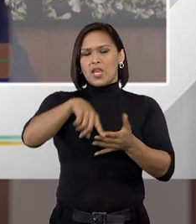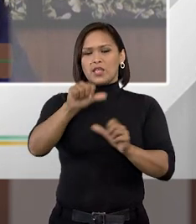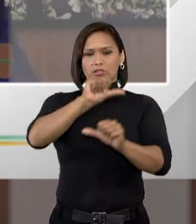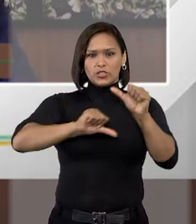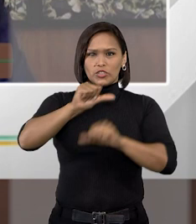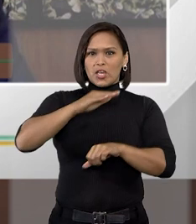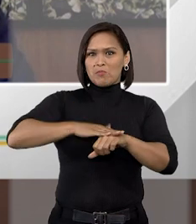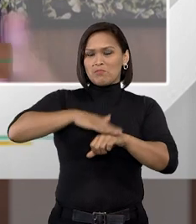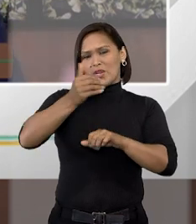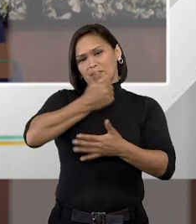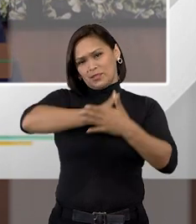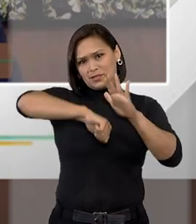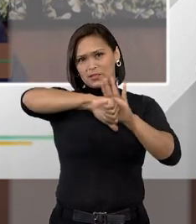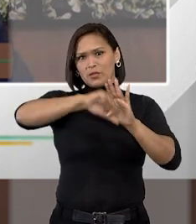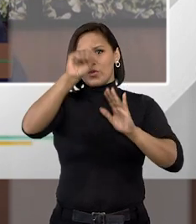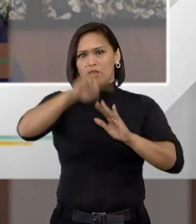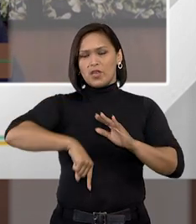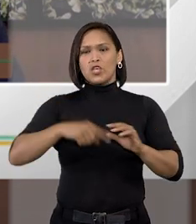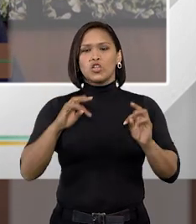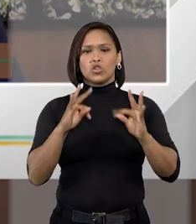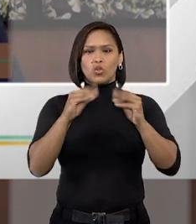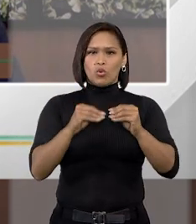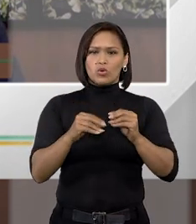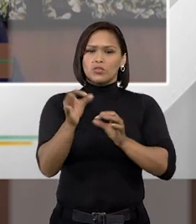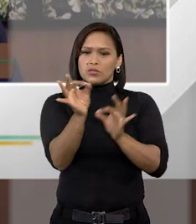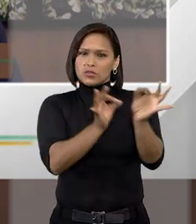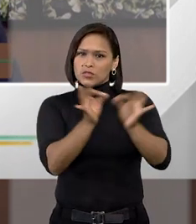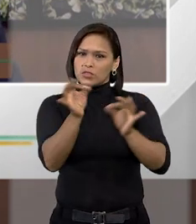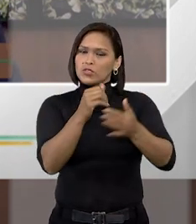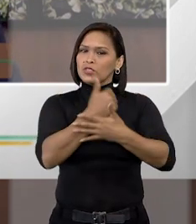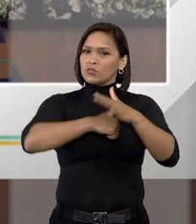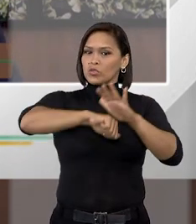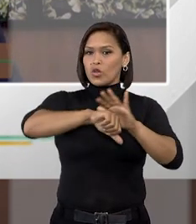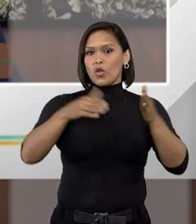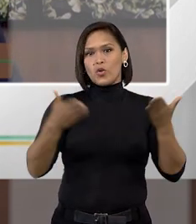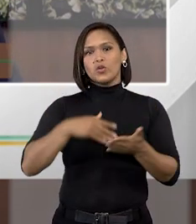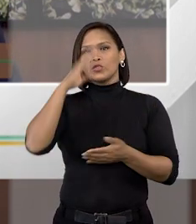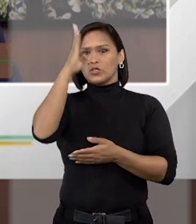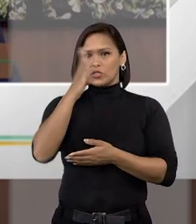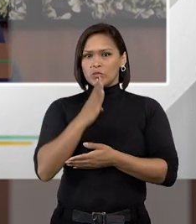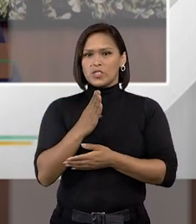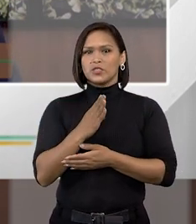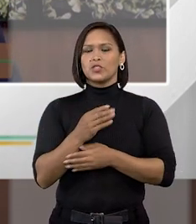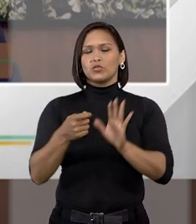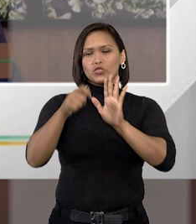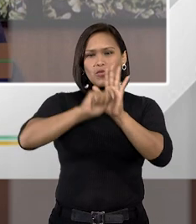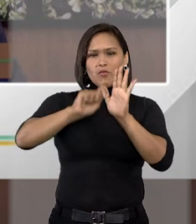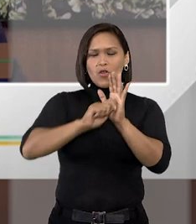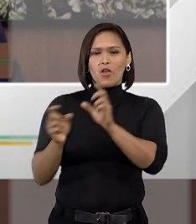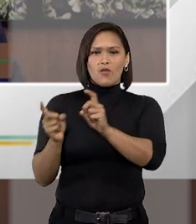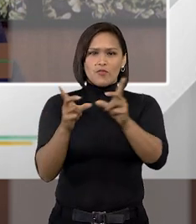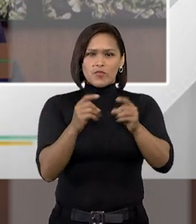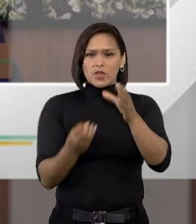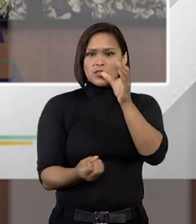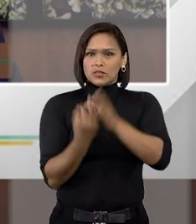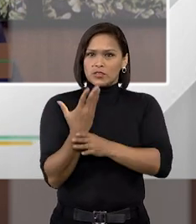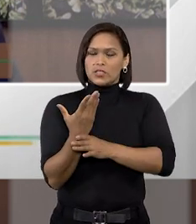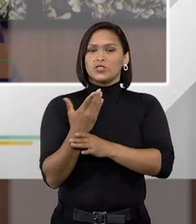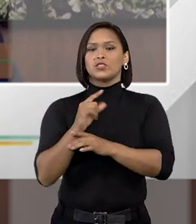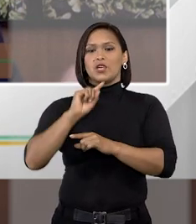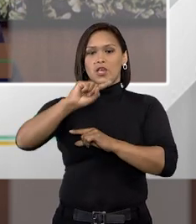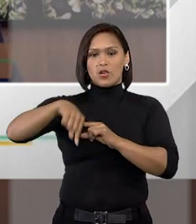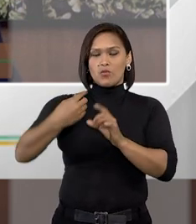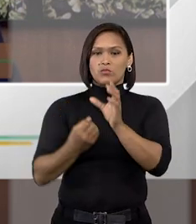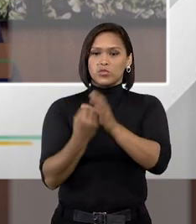ele gera mais crime. Não é à toa que todas as grandes organizações criminosas hoje no Brasil, de narcotráfico, nasceram, foram